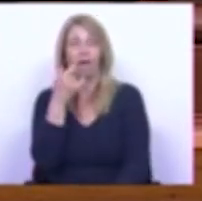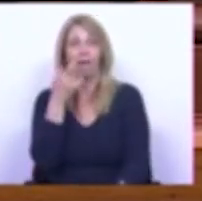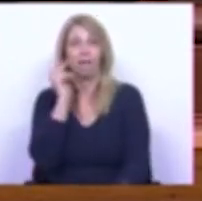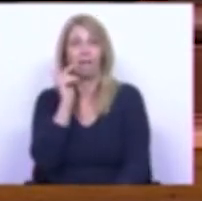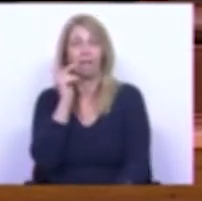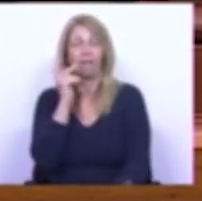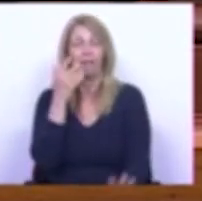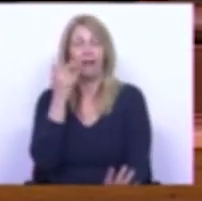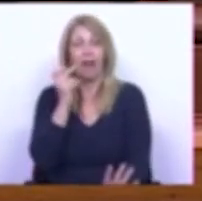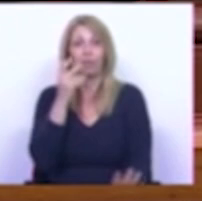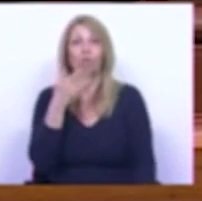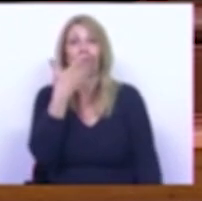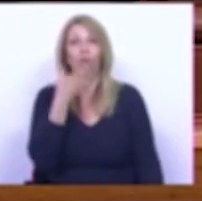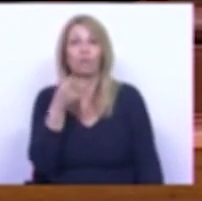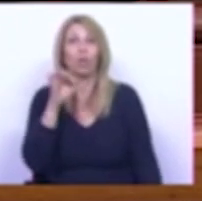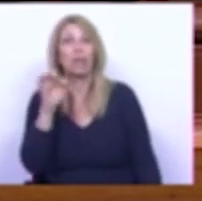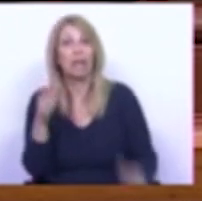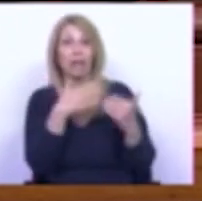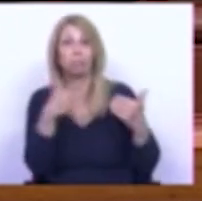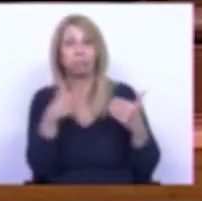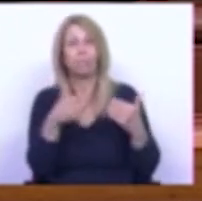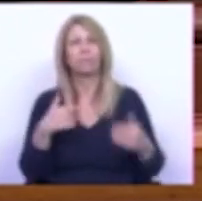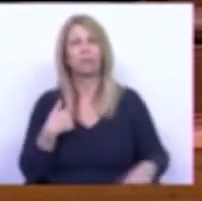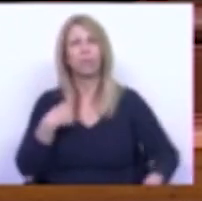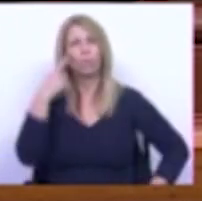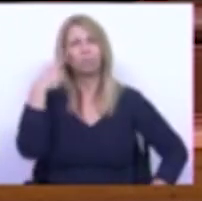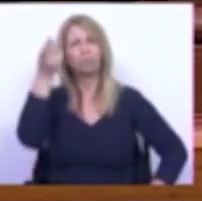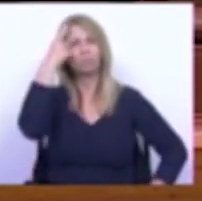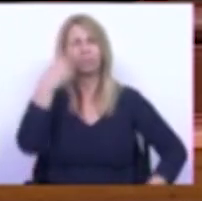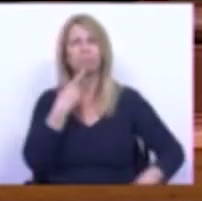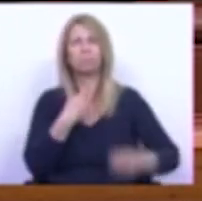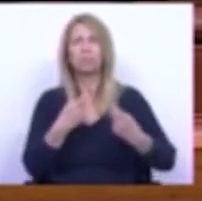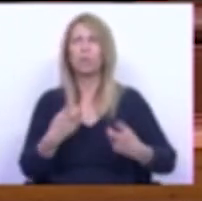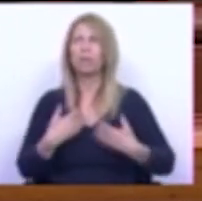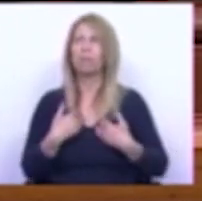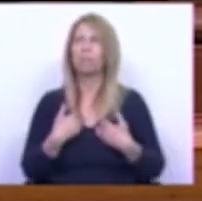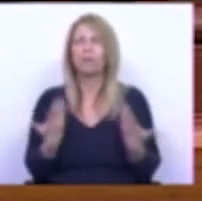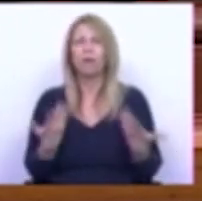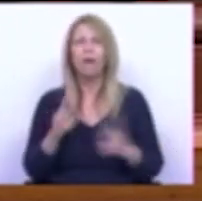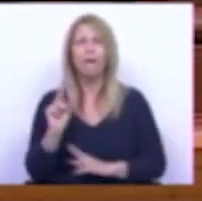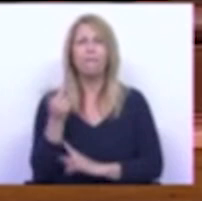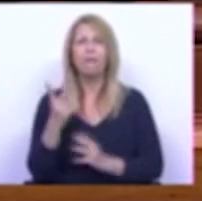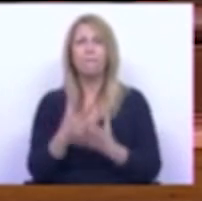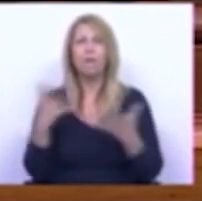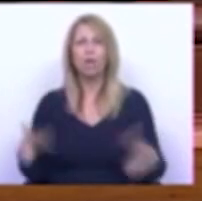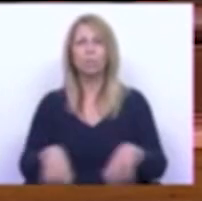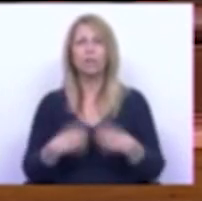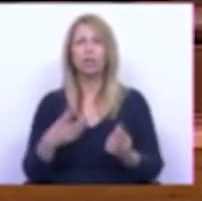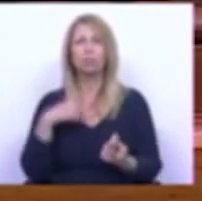a certa altura perguntei-me estão os dois maiores partidos portugueses a debater acerca